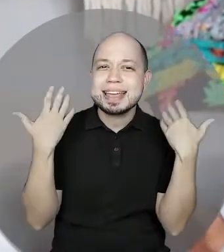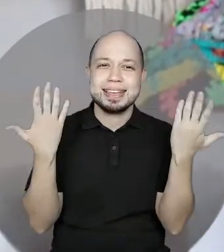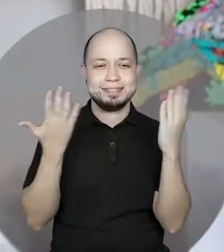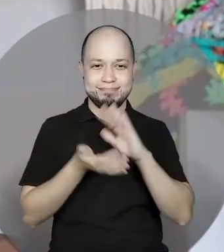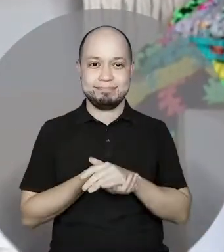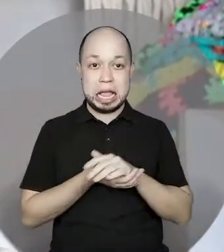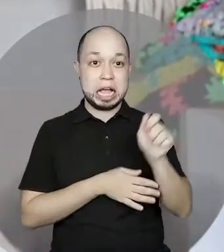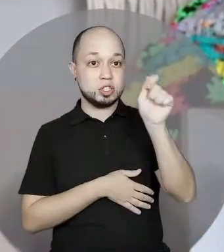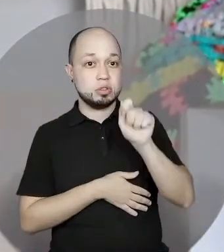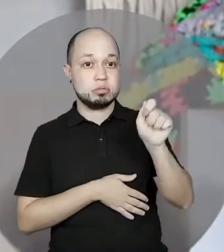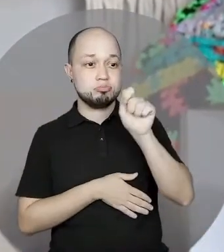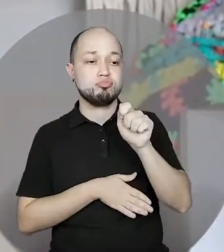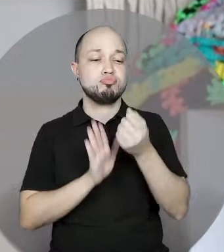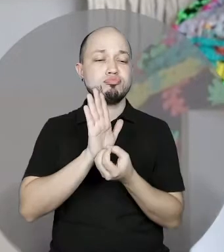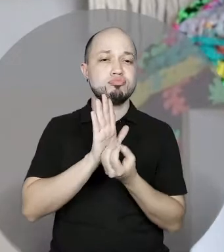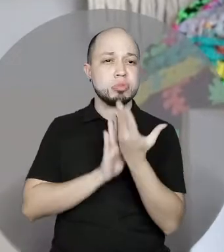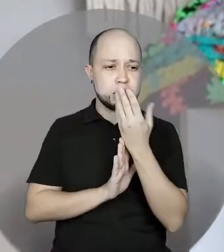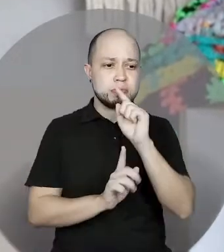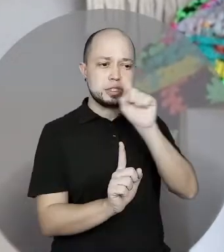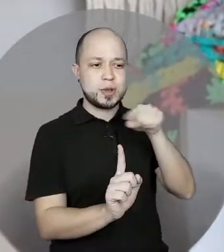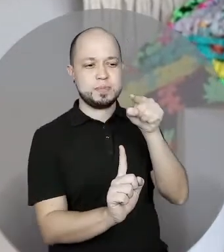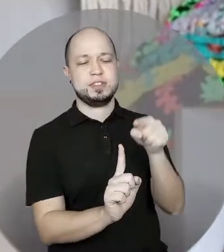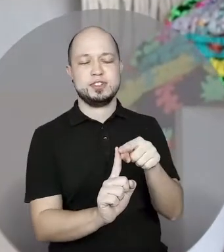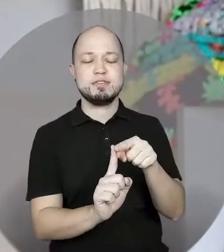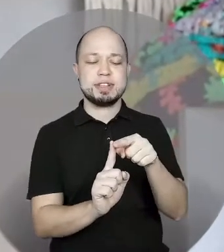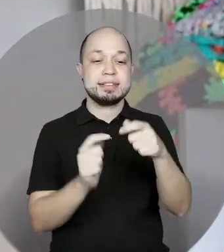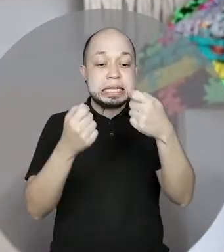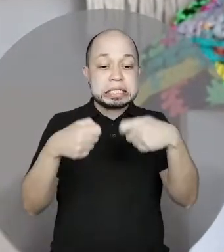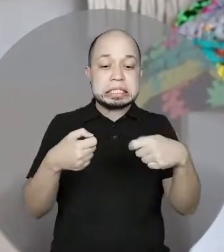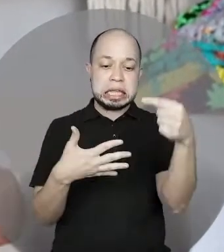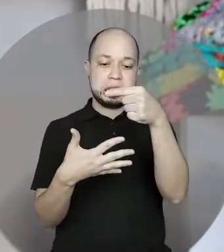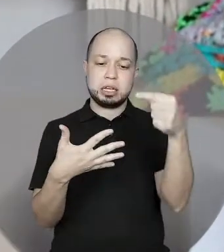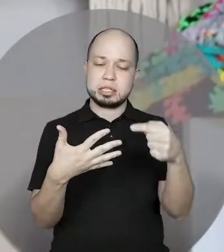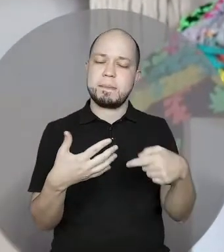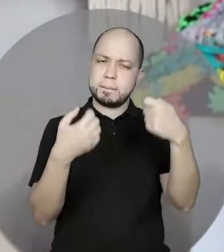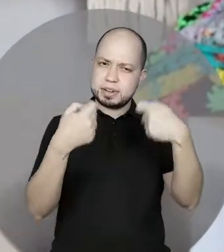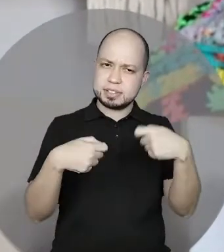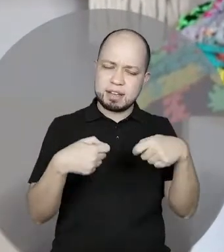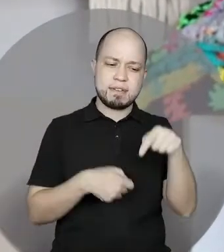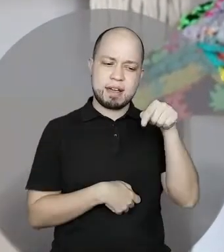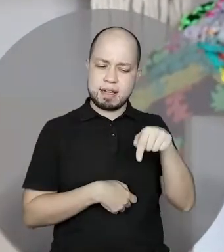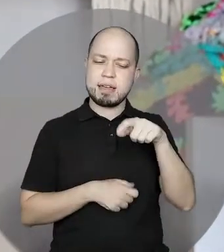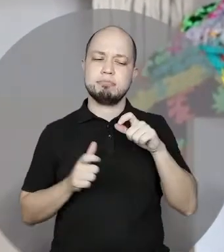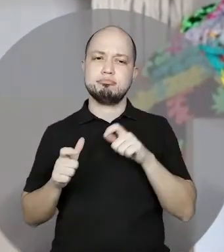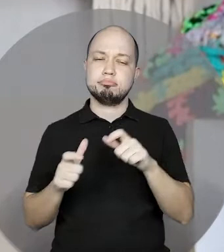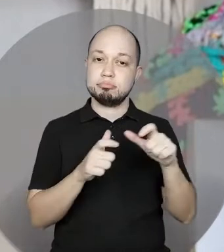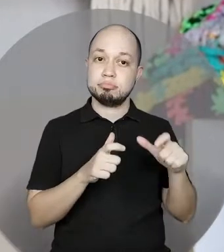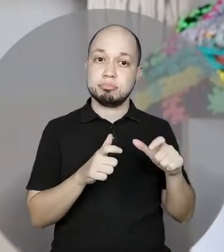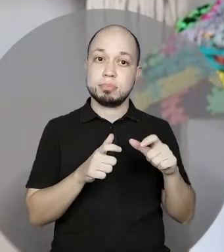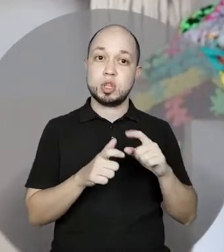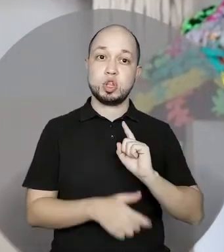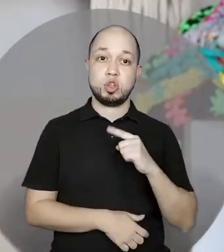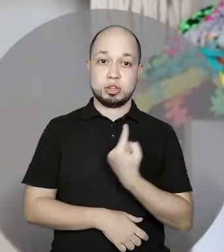surgiu devido a essas necessidades da carência do nosso bairro, que nós somos, o nosso bairro